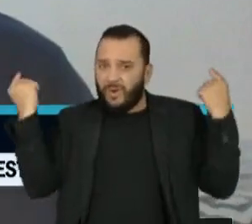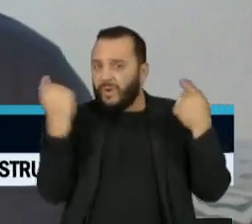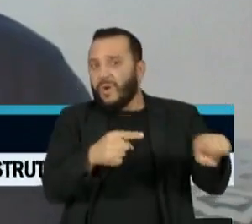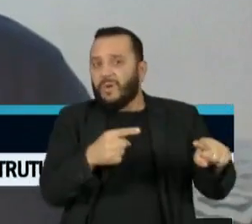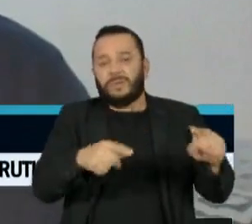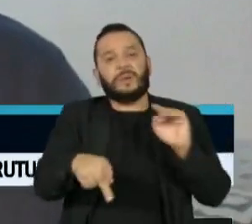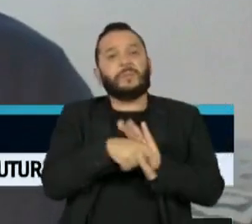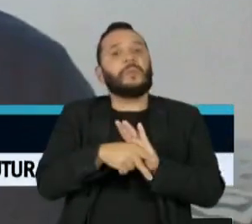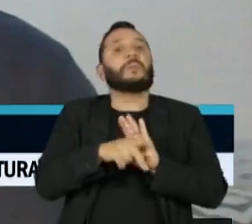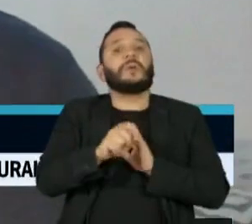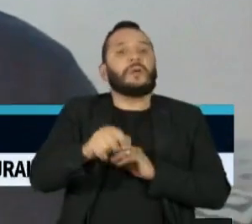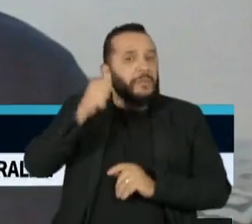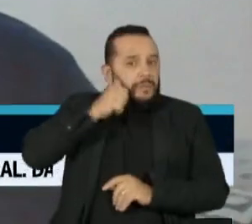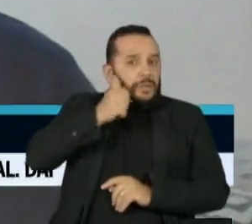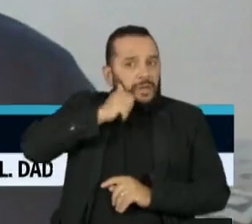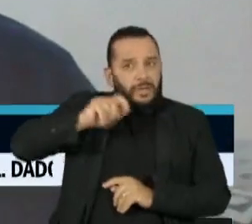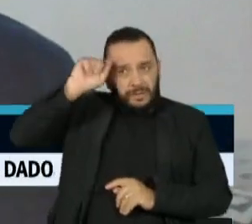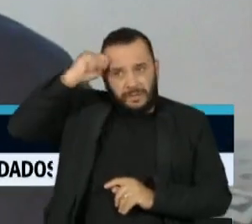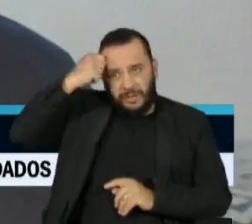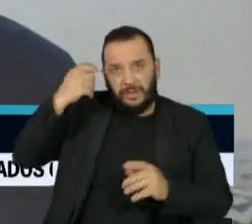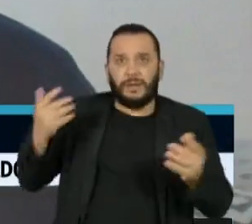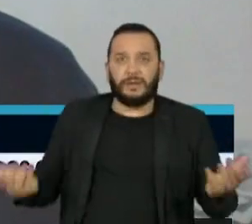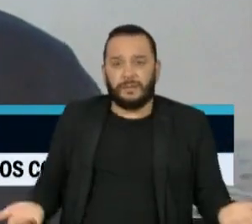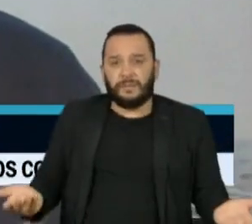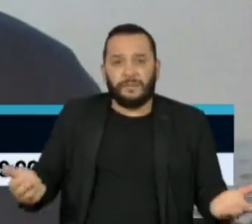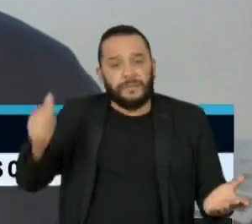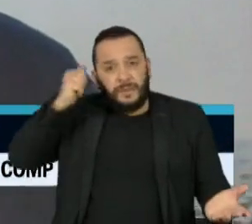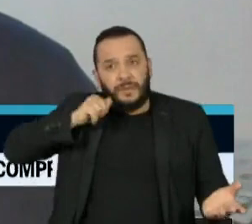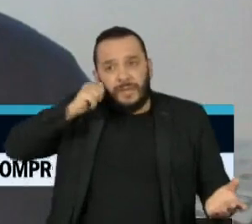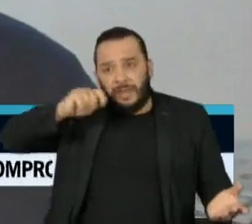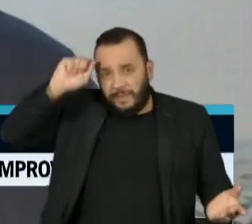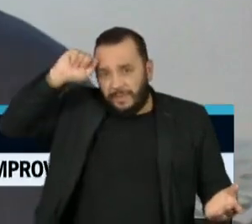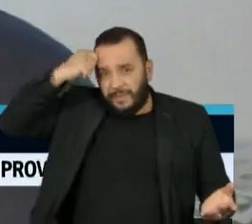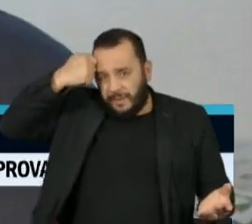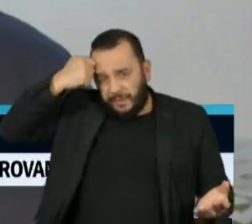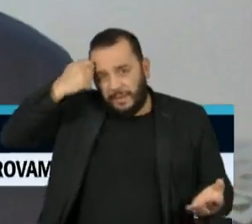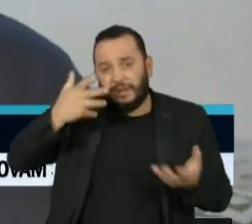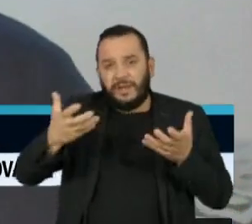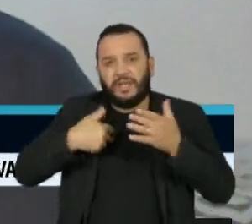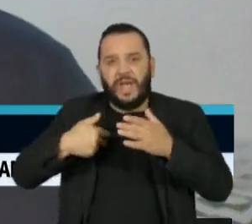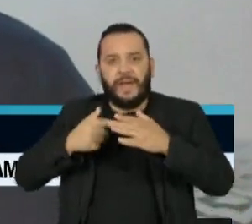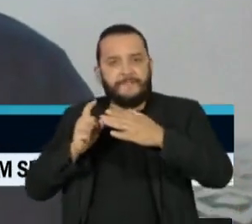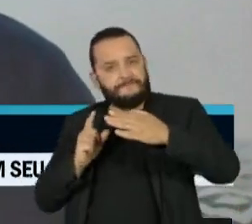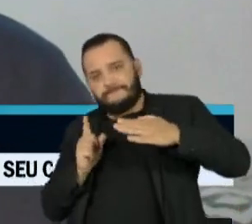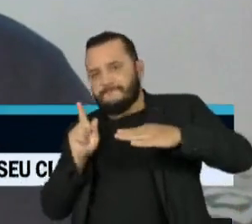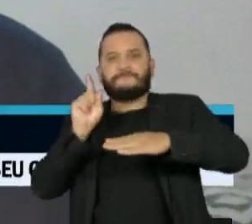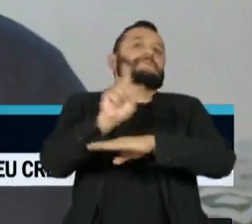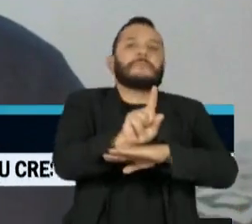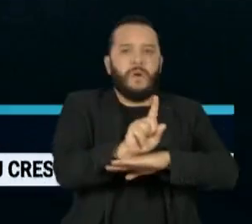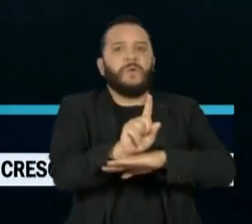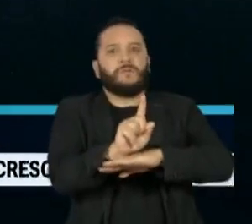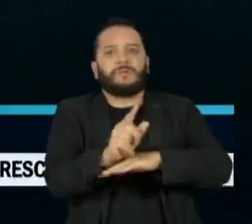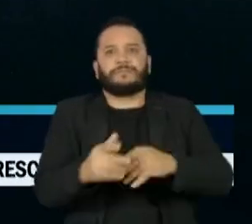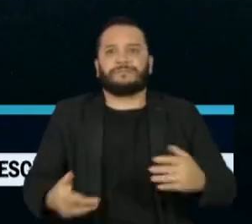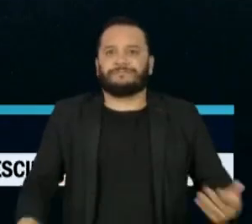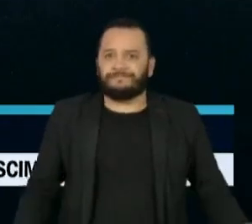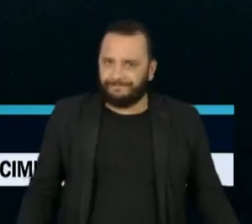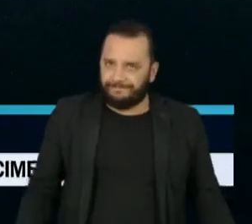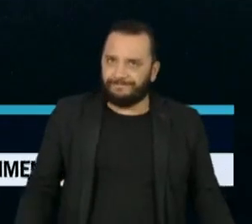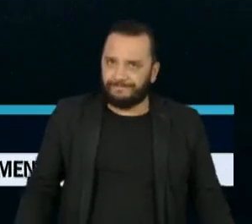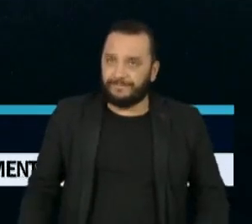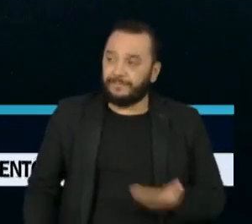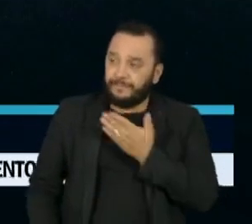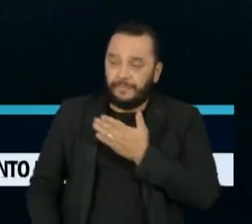principalmente as mulheres negras, que ousam, entre aspas, saírem do seu lugar social considerado legítimo. O